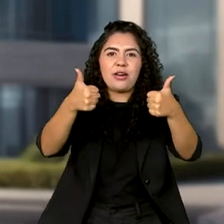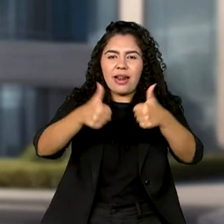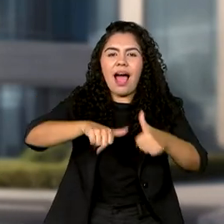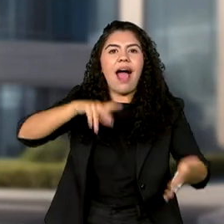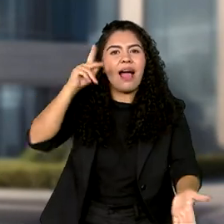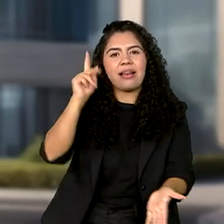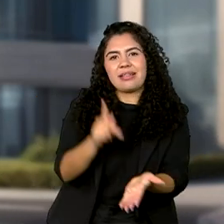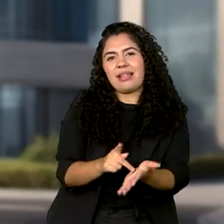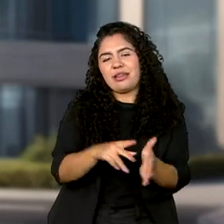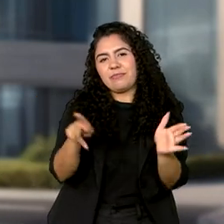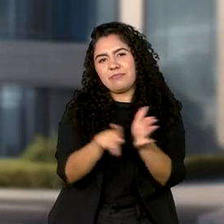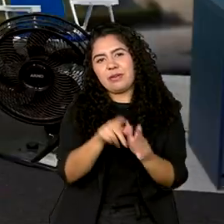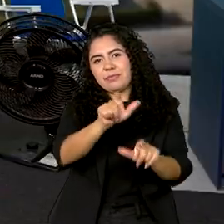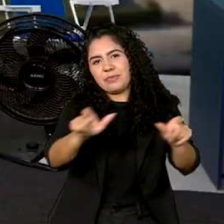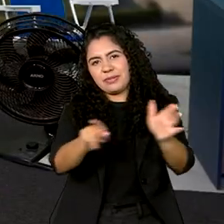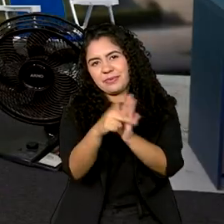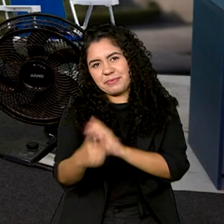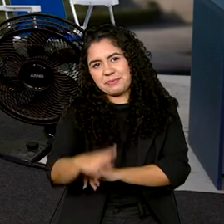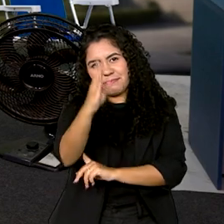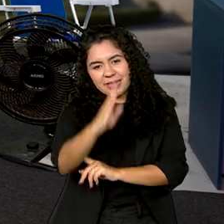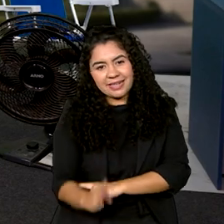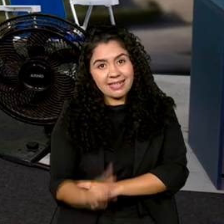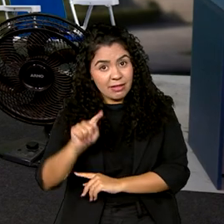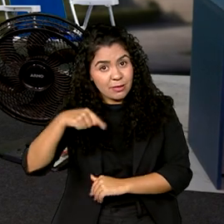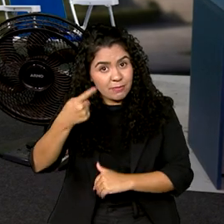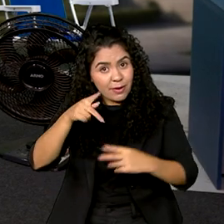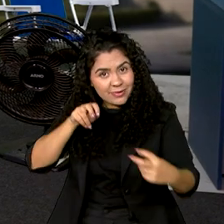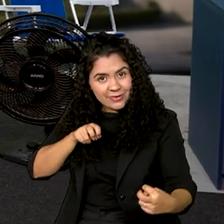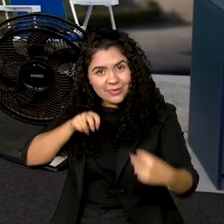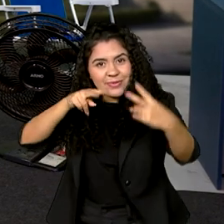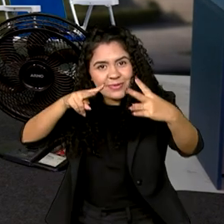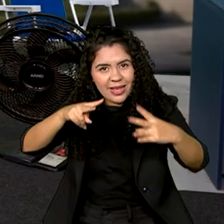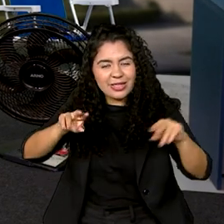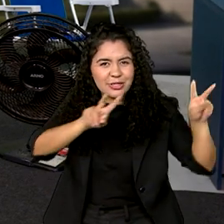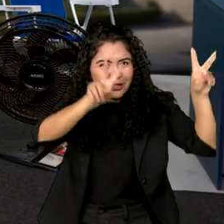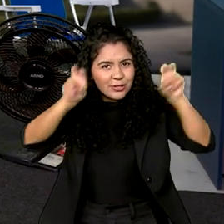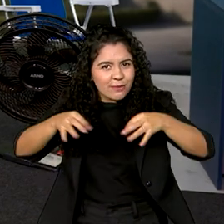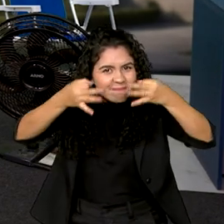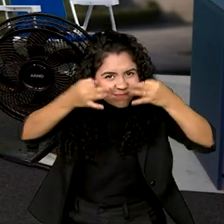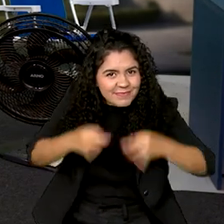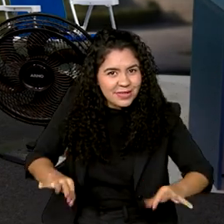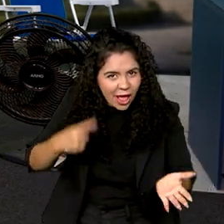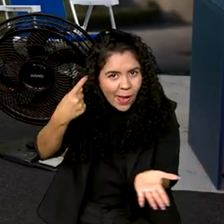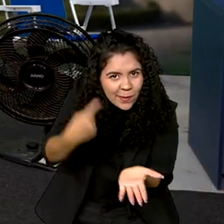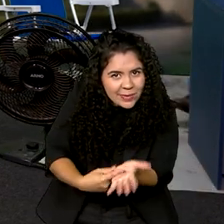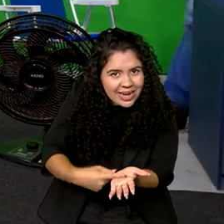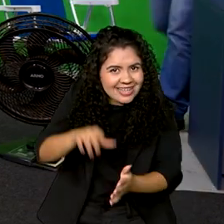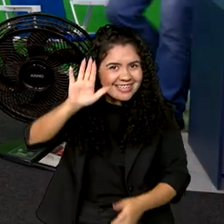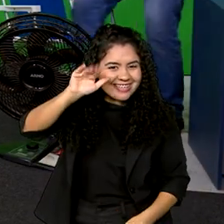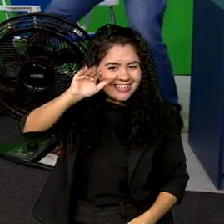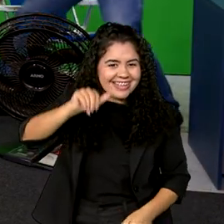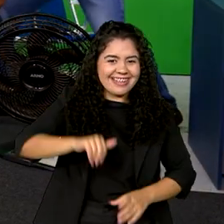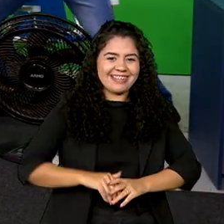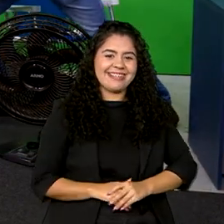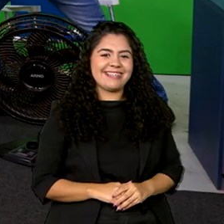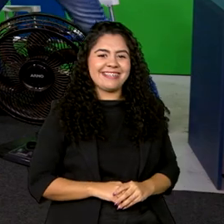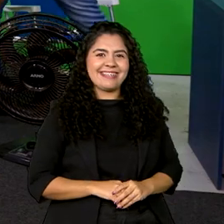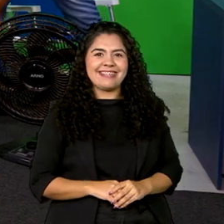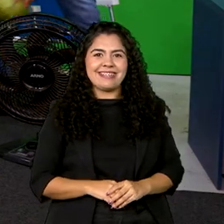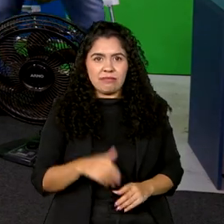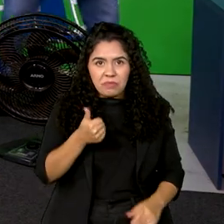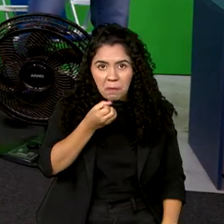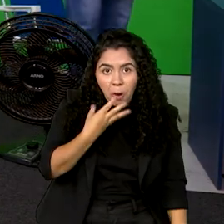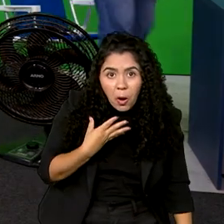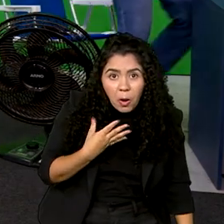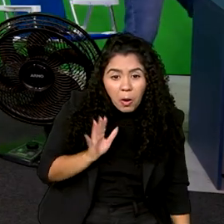brasileiras e brasileiros. Então a gente se vê no próximo Ponto Exato, combinado? Até lá! Corta! Ficou bom?